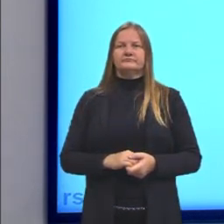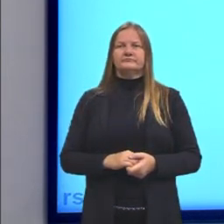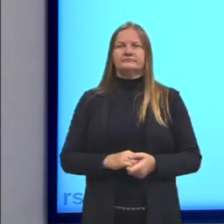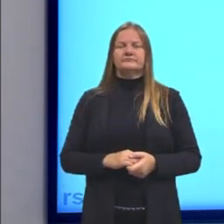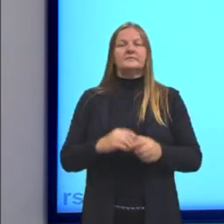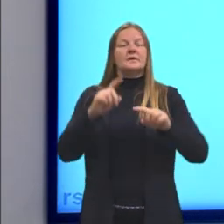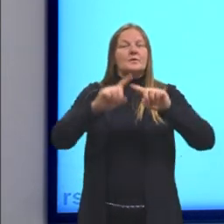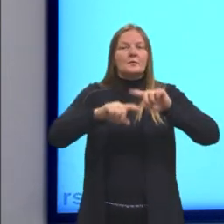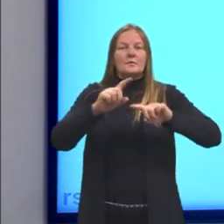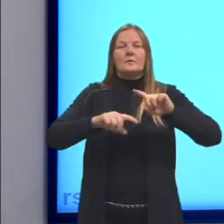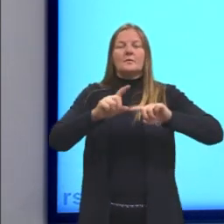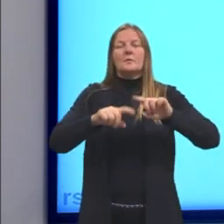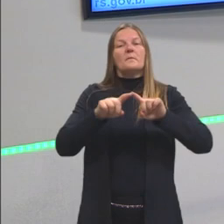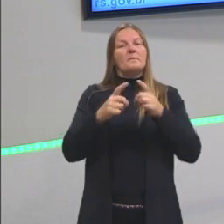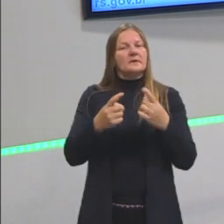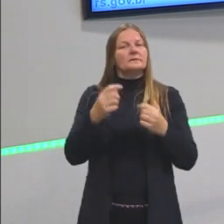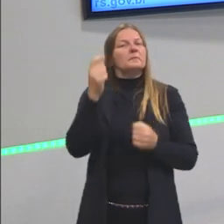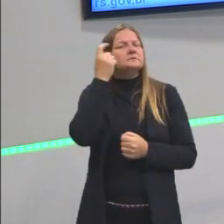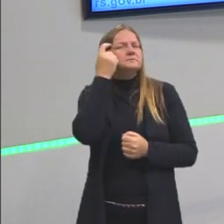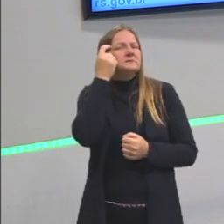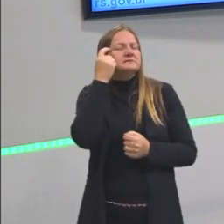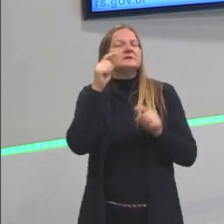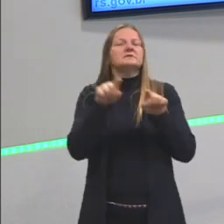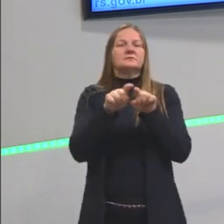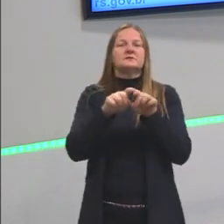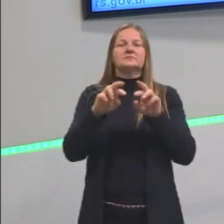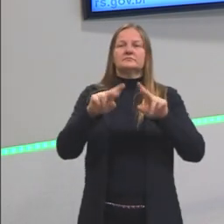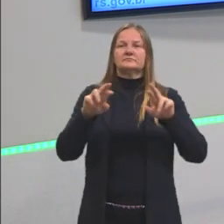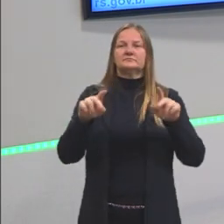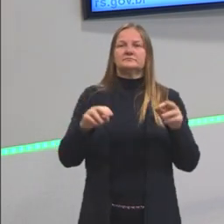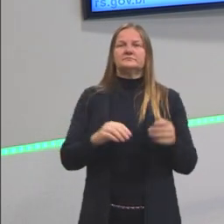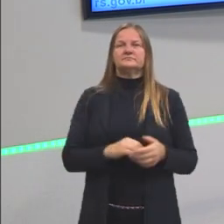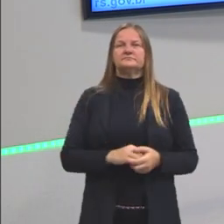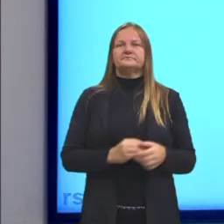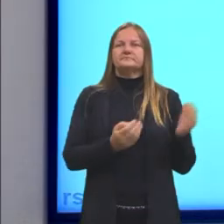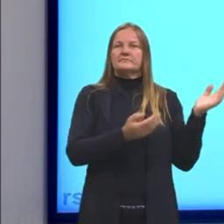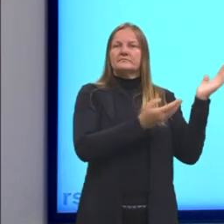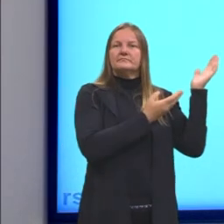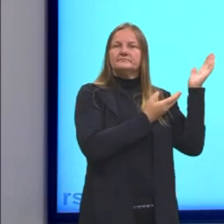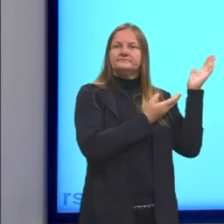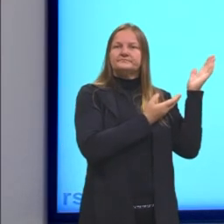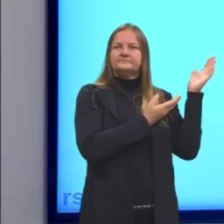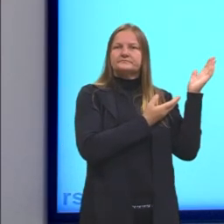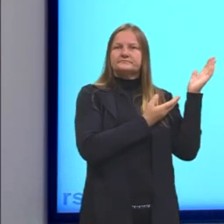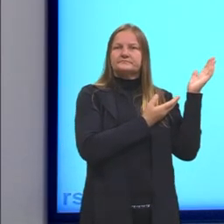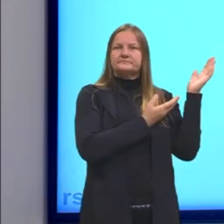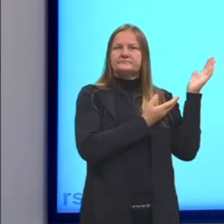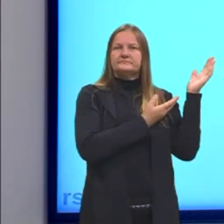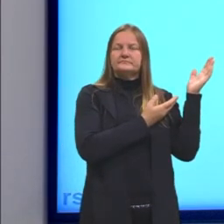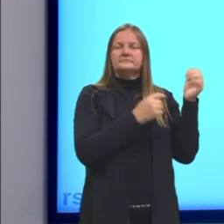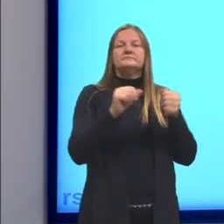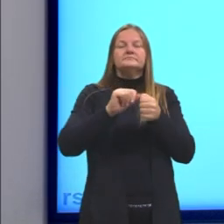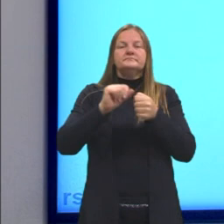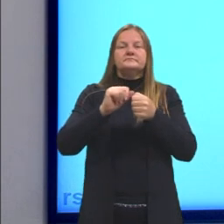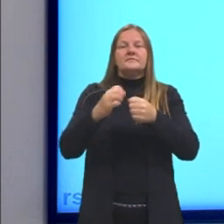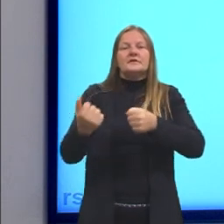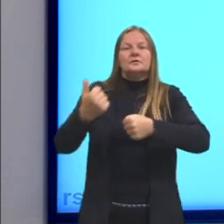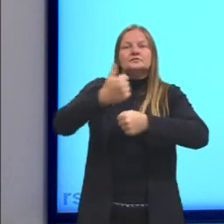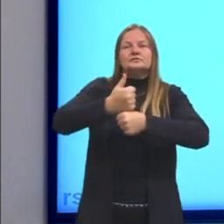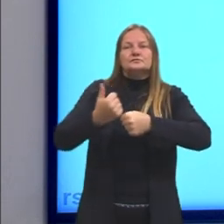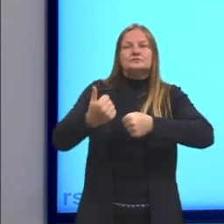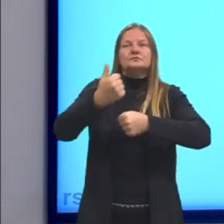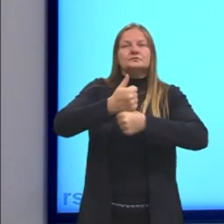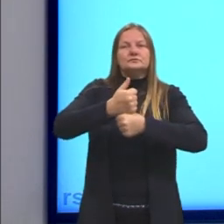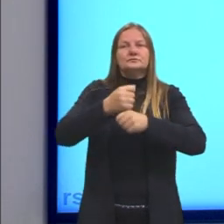falando de corpos, mas a gente pode pensar isso também de outra forma. Agora, o que eu fiz? Eu substituí aquele